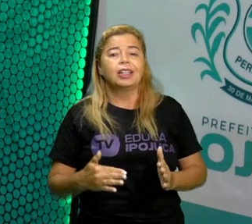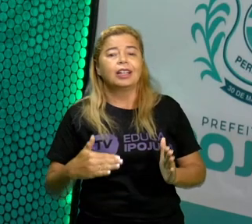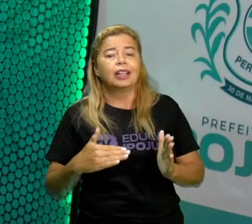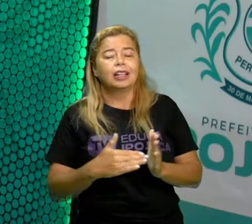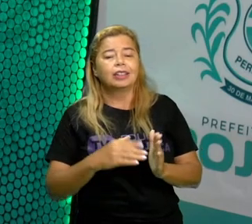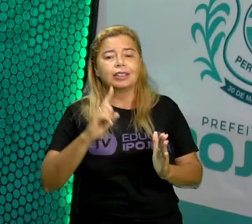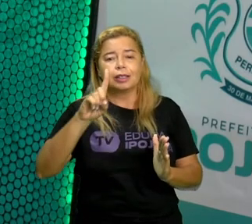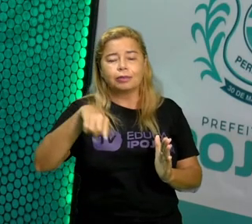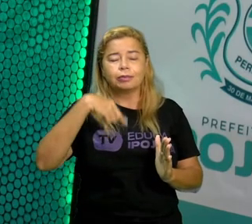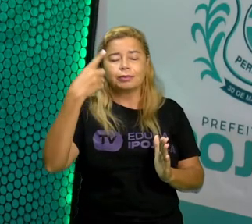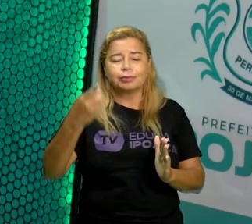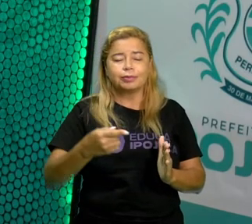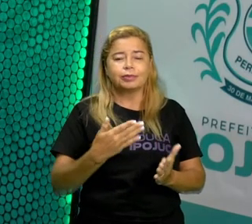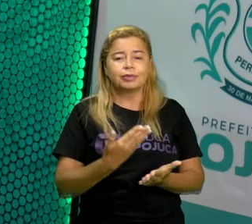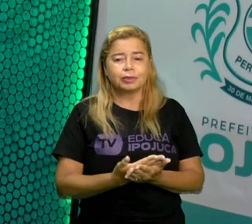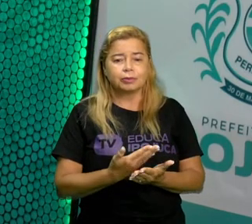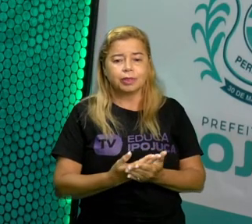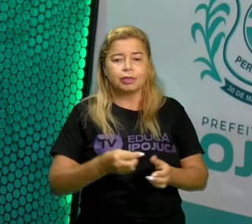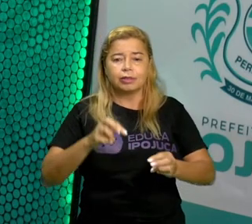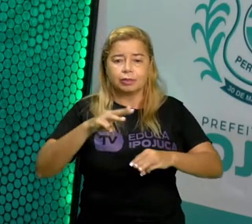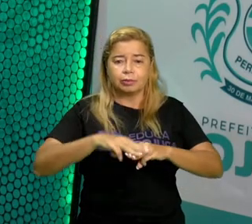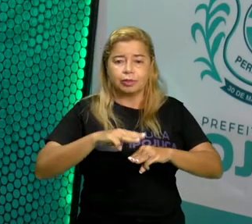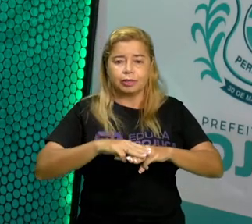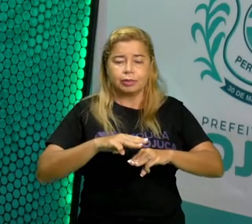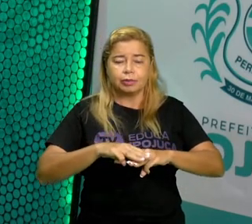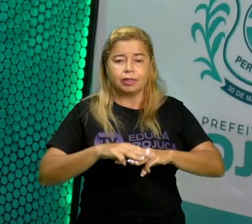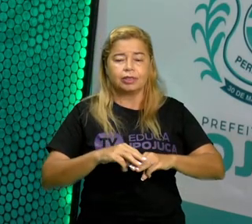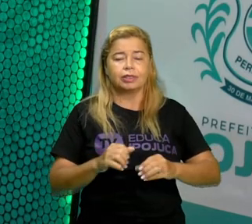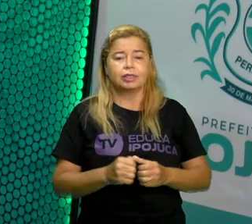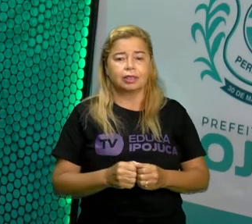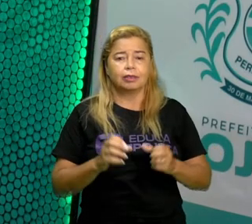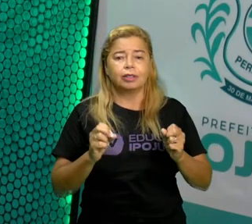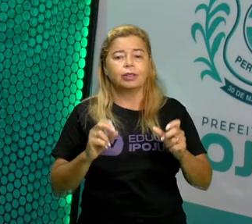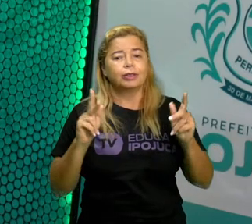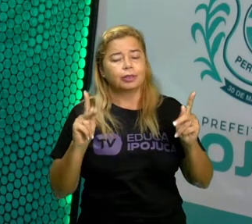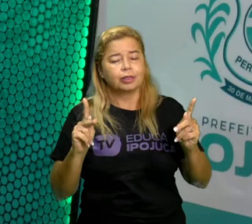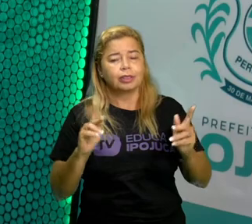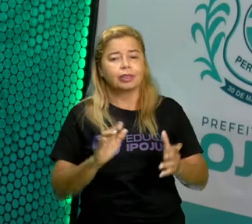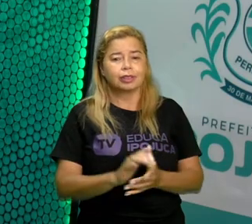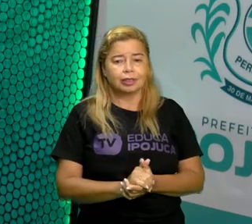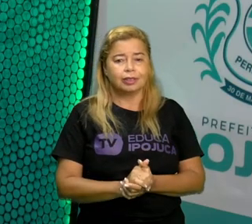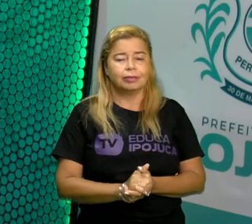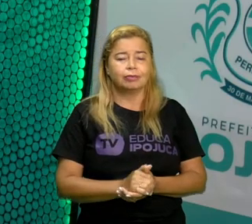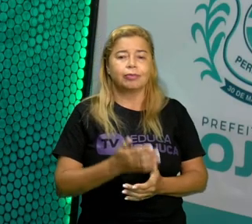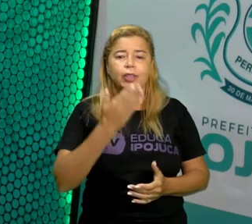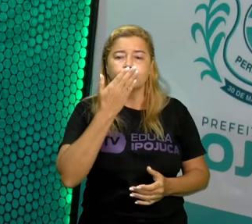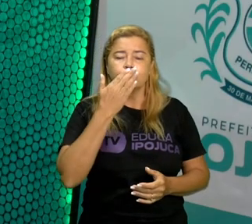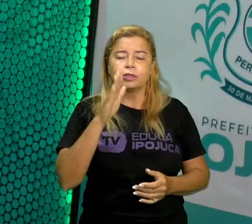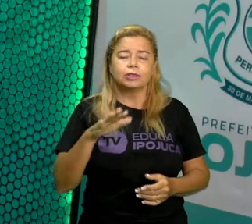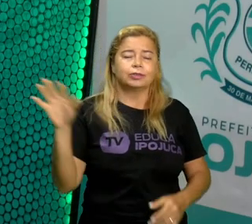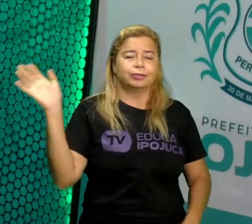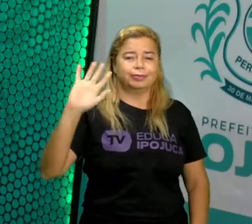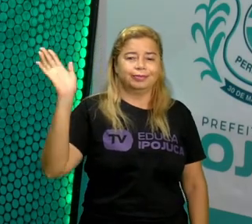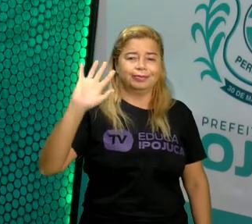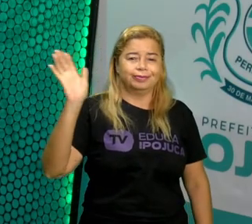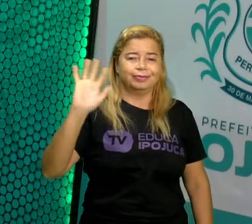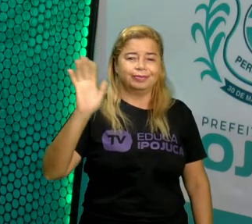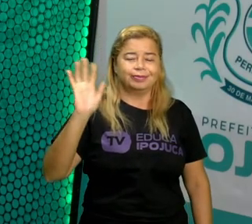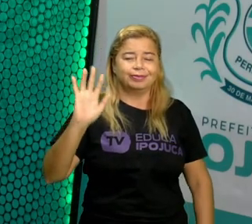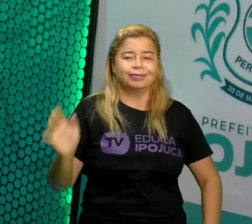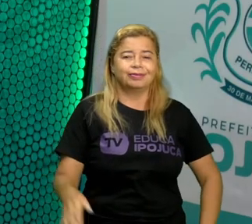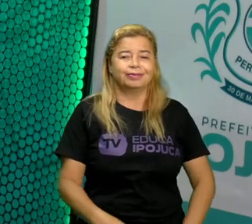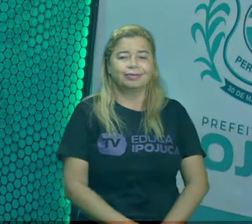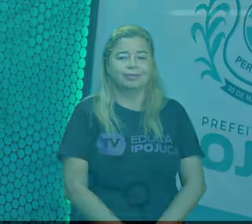na próxima aula de matemática. Até lá, se Deus quiser, um beijão. Tchau, tchau.